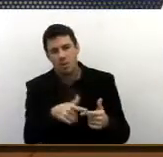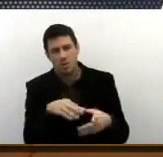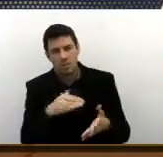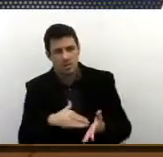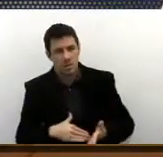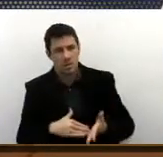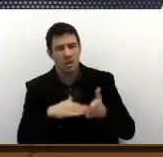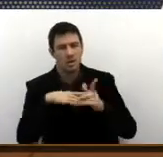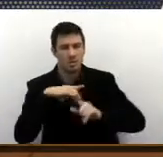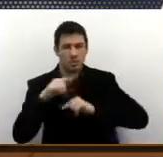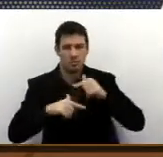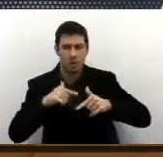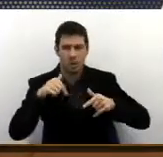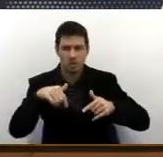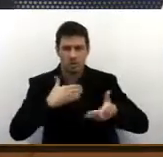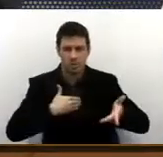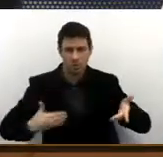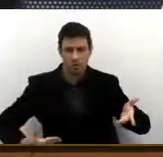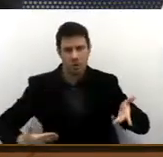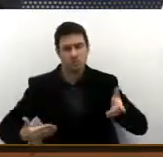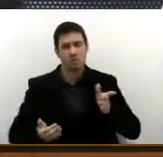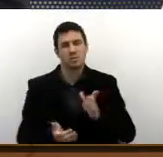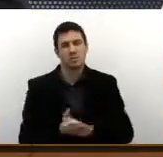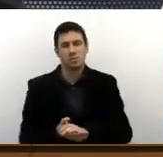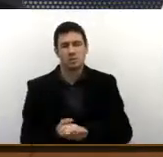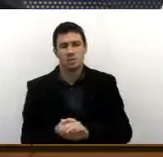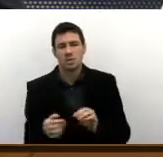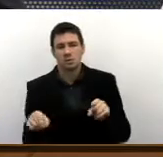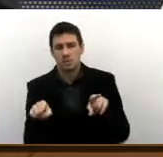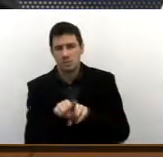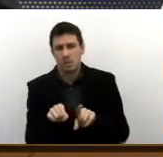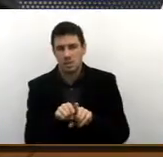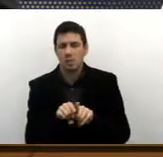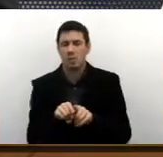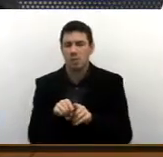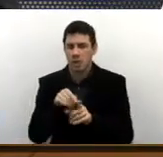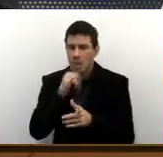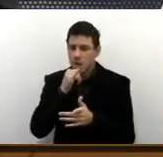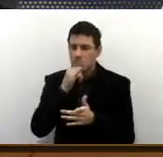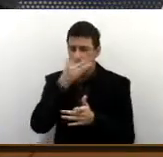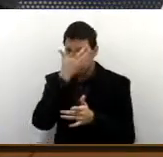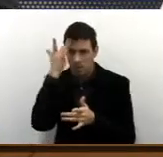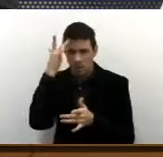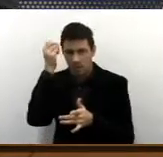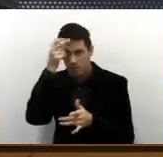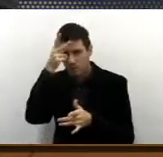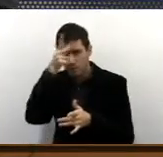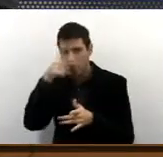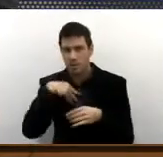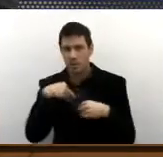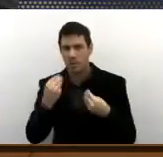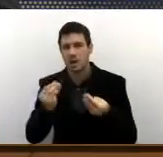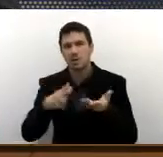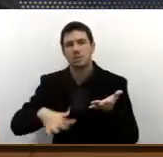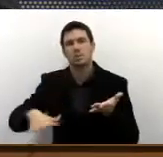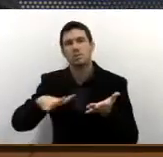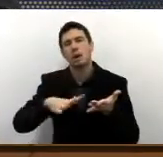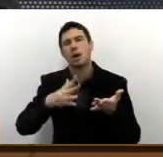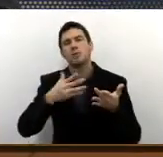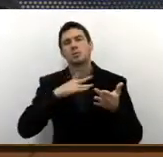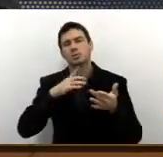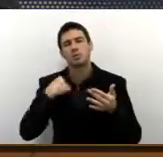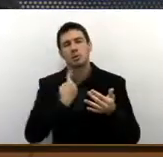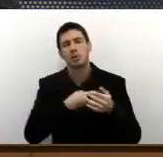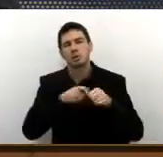Trabalho, este governo, e que o atual prefeito vem dado muito espaço e querendo cada vez mais ampliar